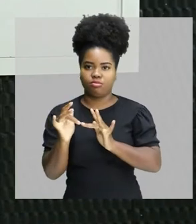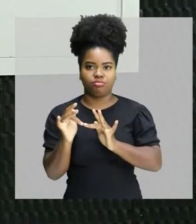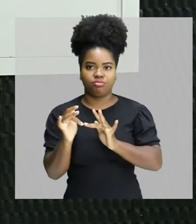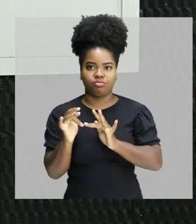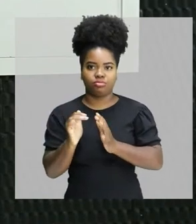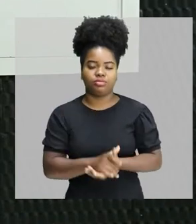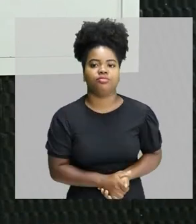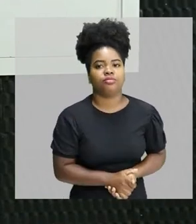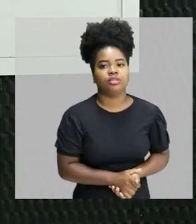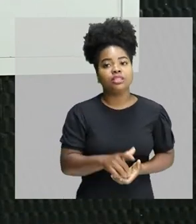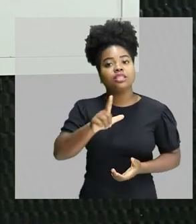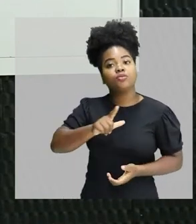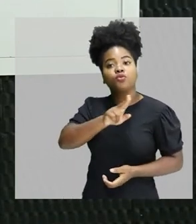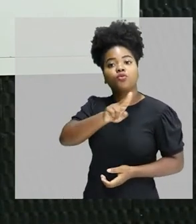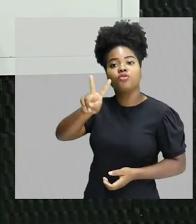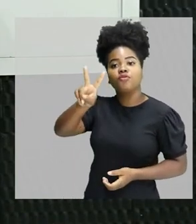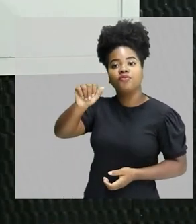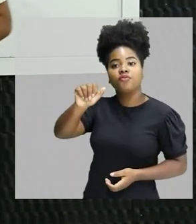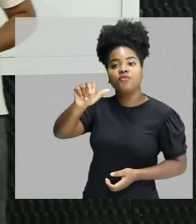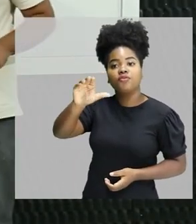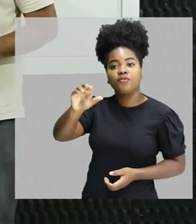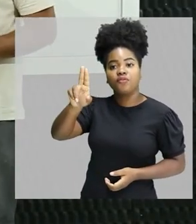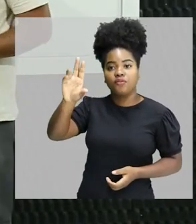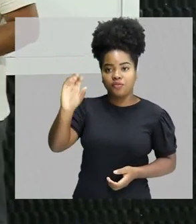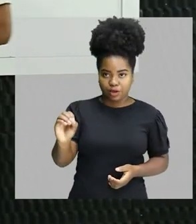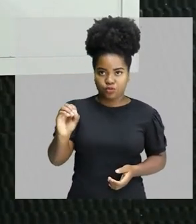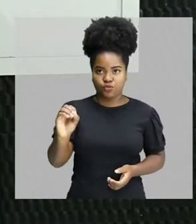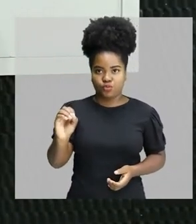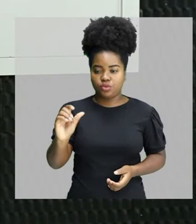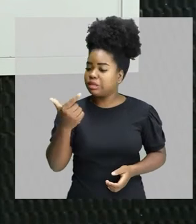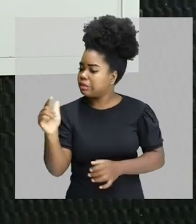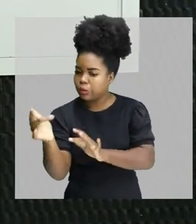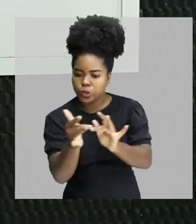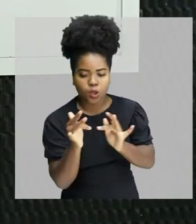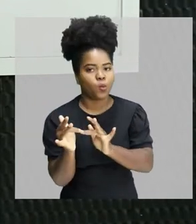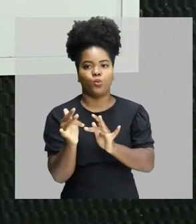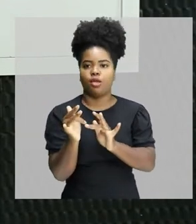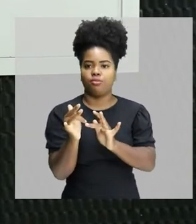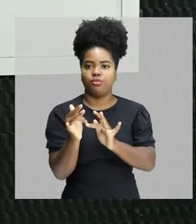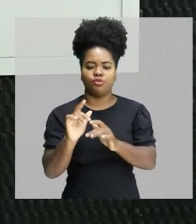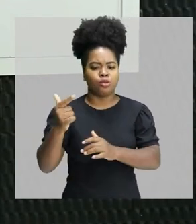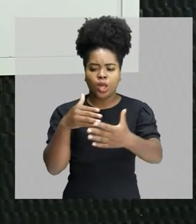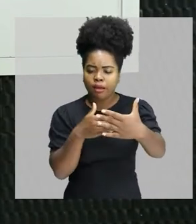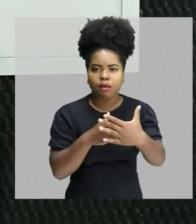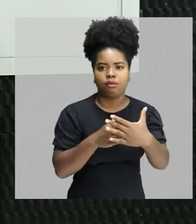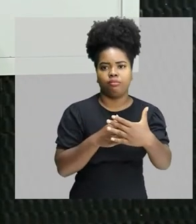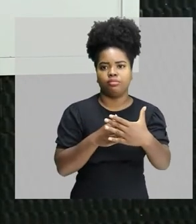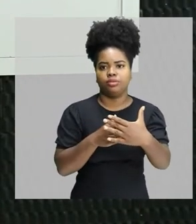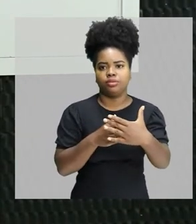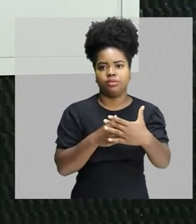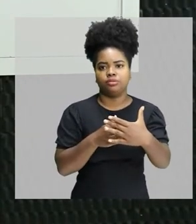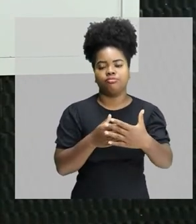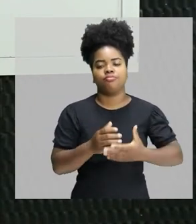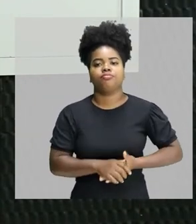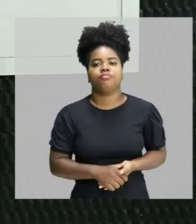é o vácuo que nós estamos falando. Tá ok? Certinho? Então, são essas perturbações que se propagam